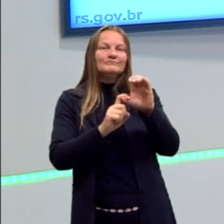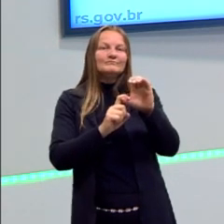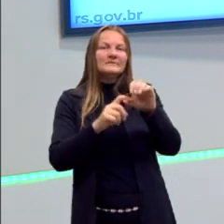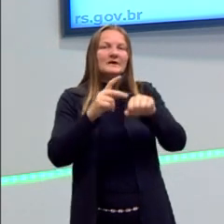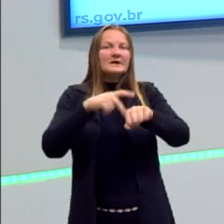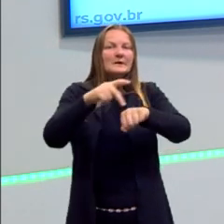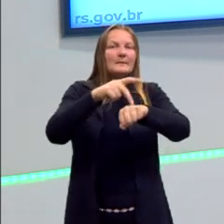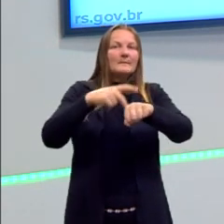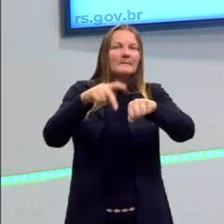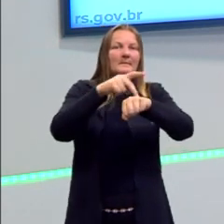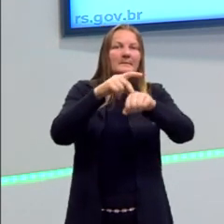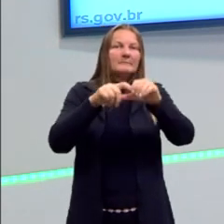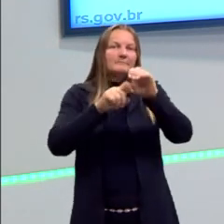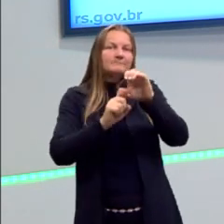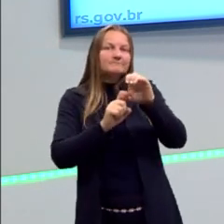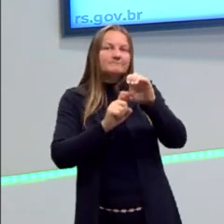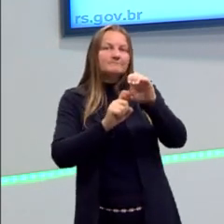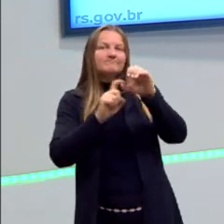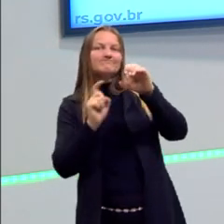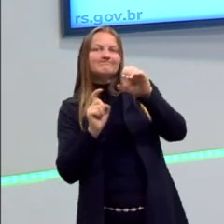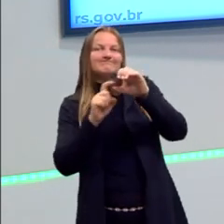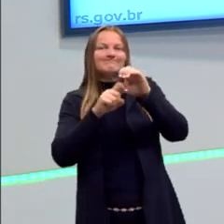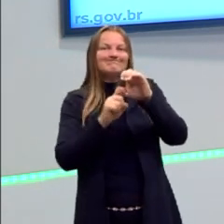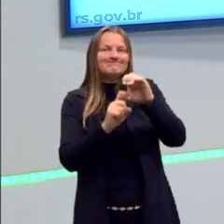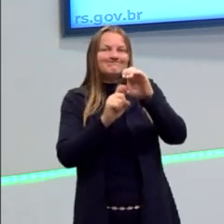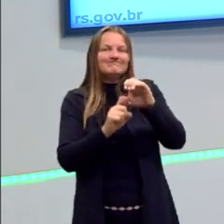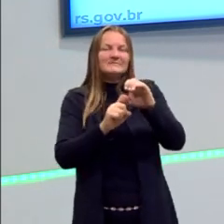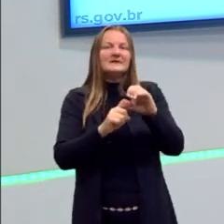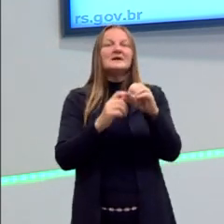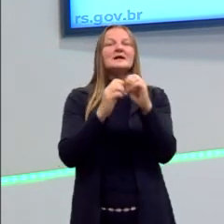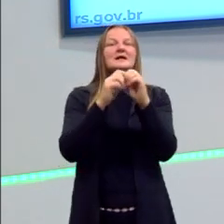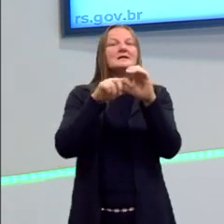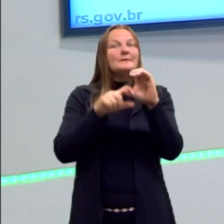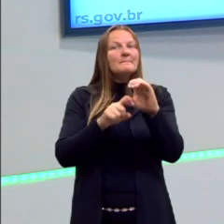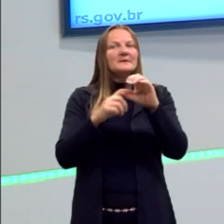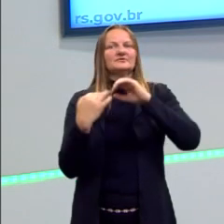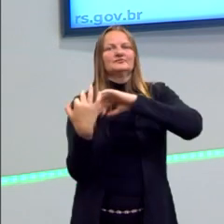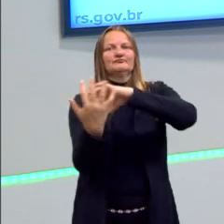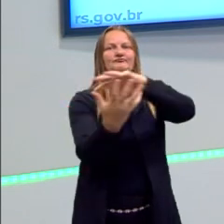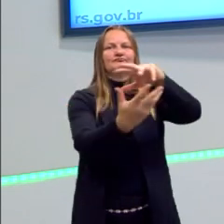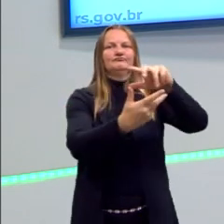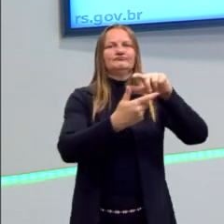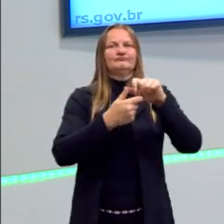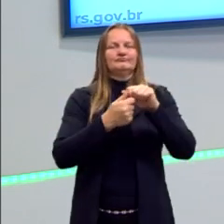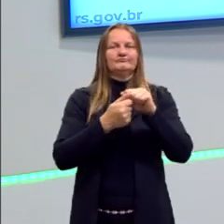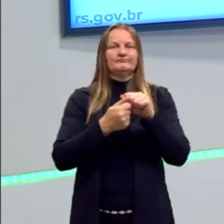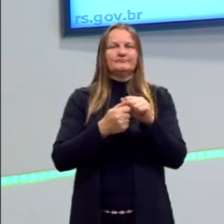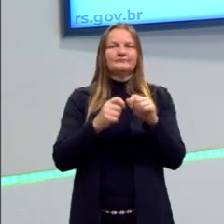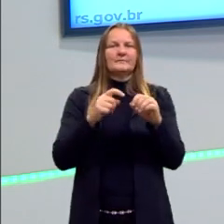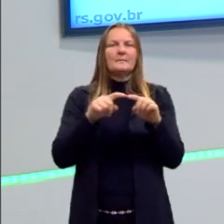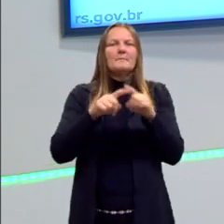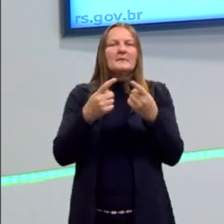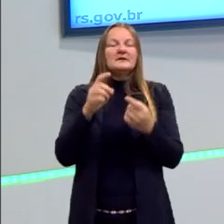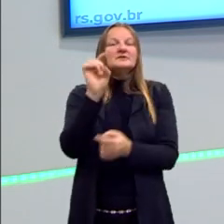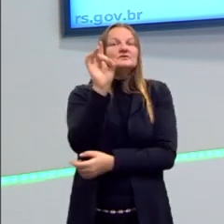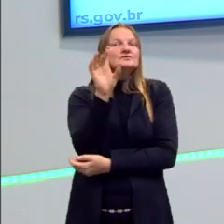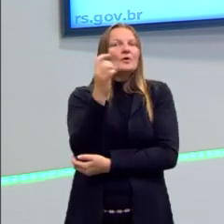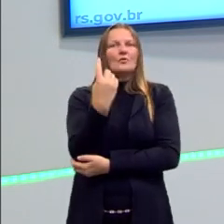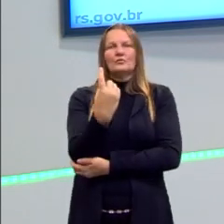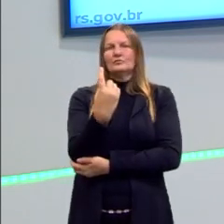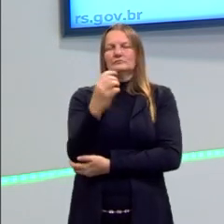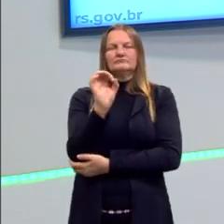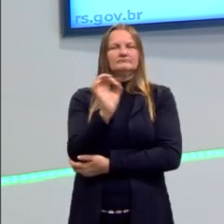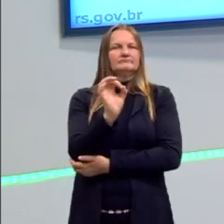Então, para os países que dependem das multinacionais, há essa interligação, mas não significa que a única forma de